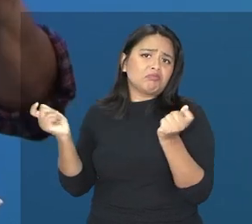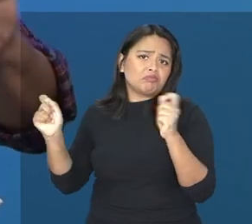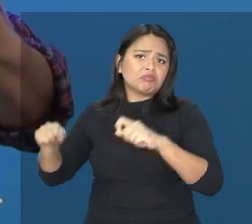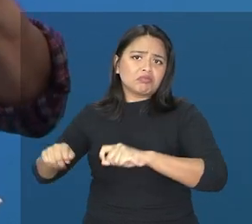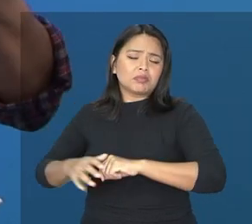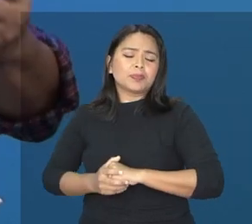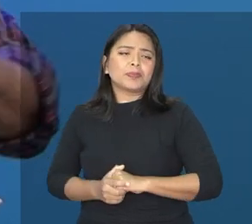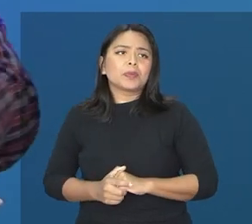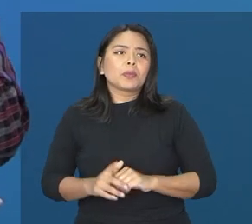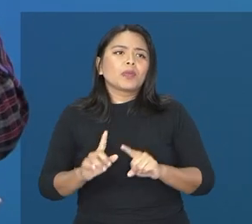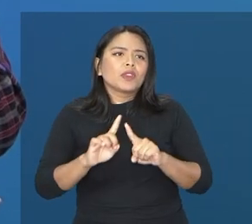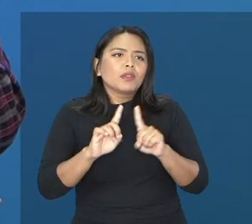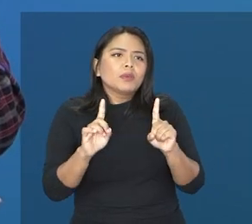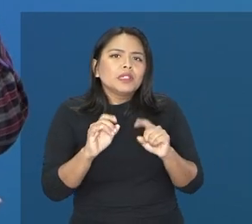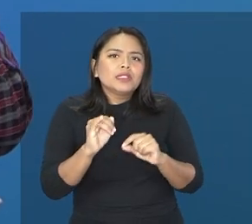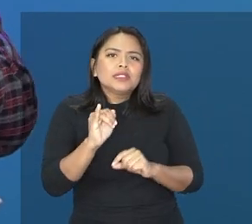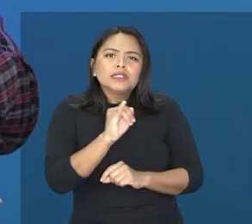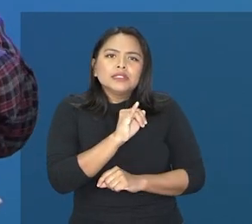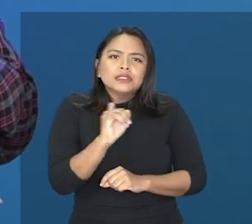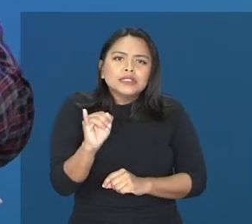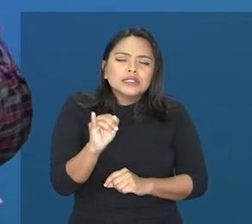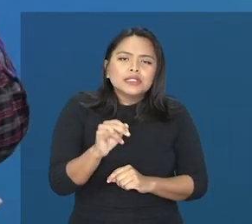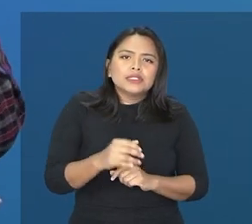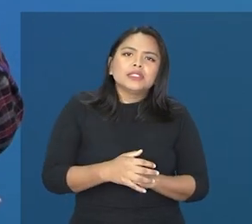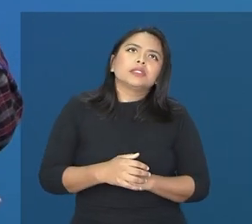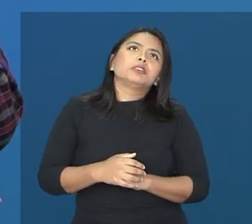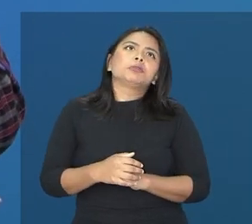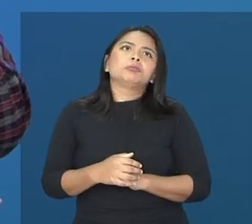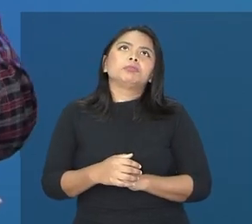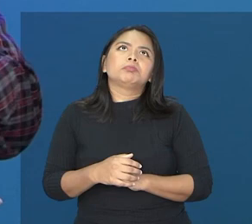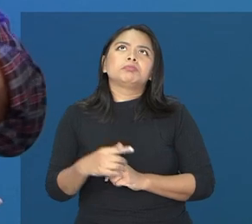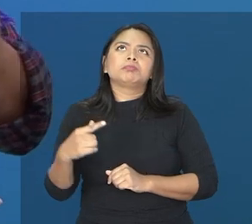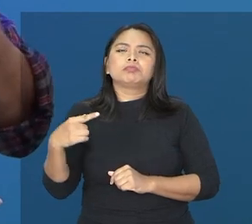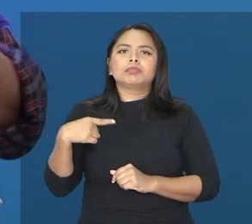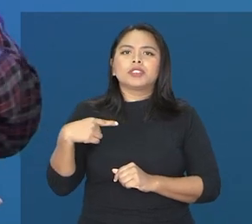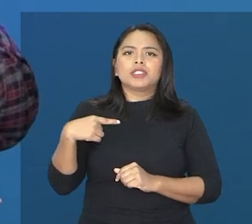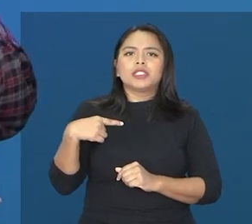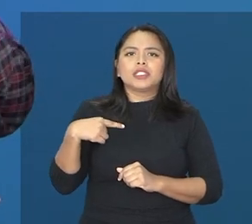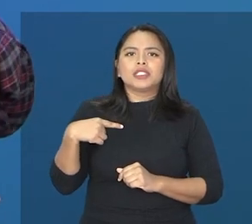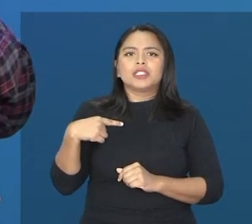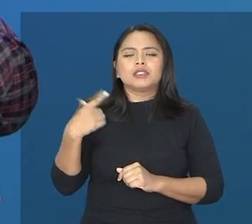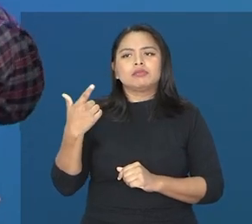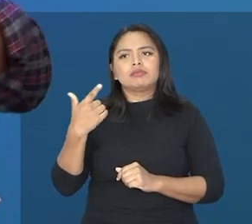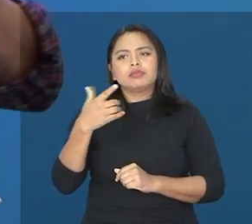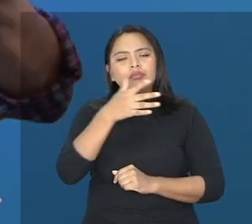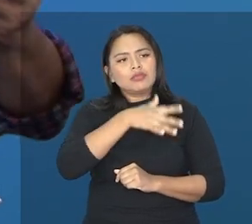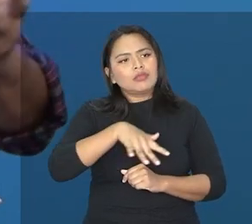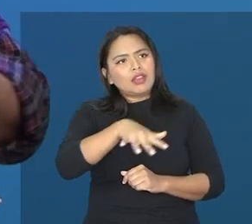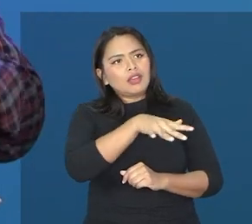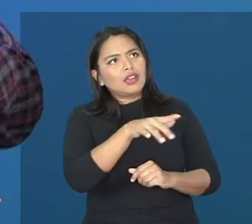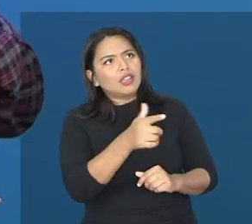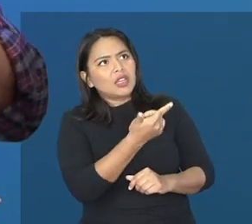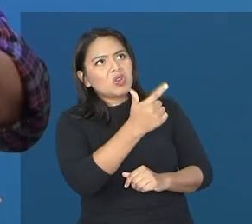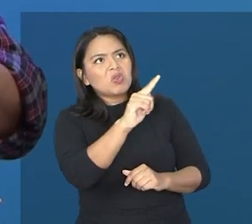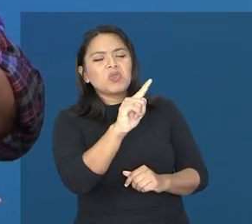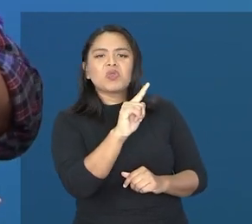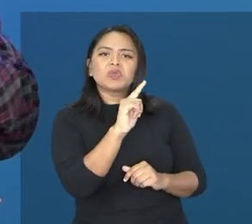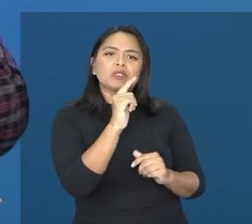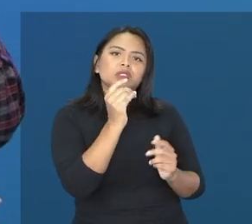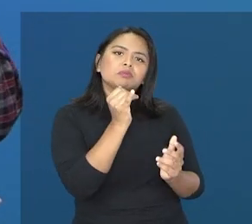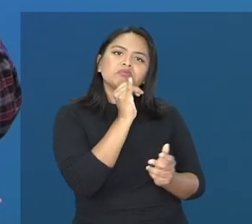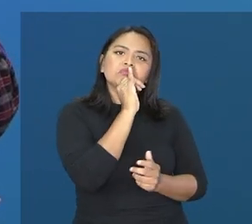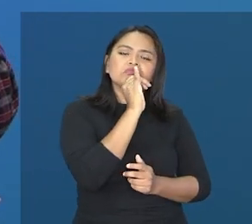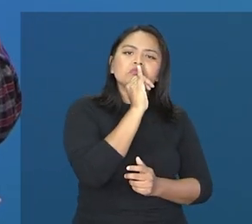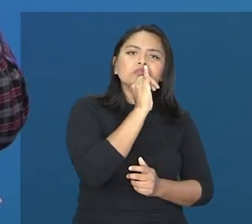Se de repente, se ocorrer dela ter um desempenho superior em outras áreas do conhecimento,